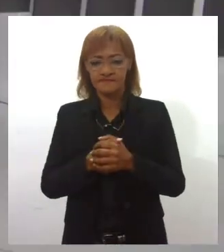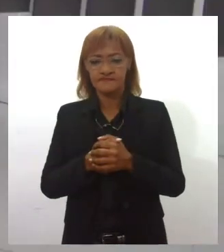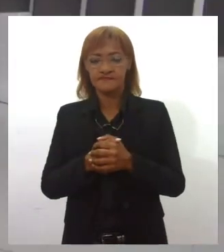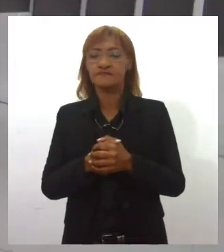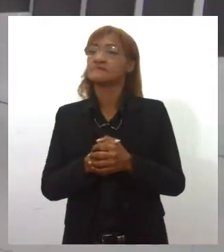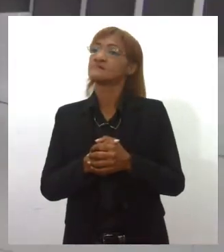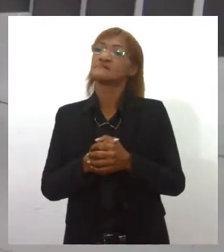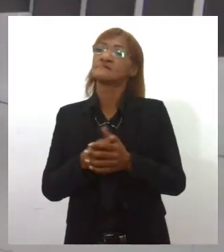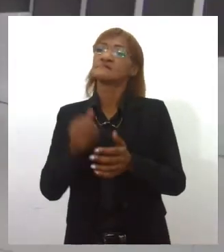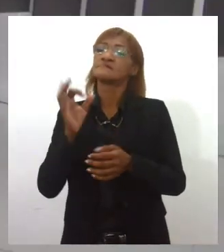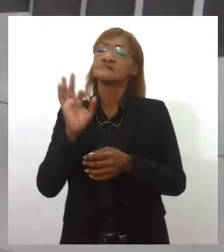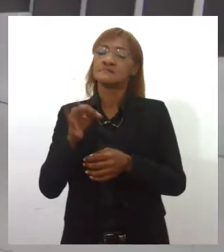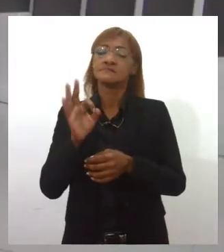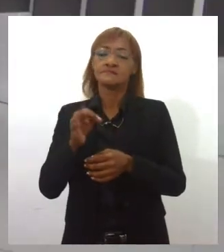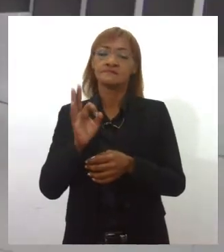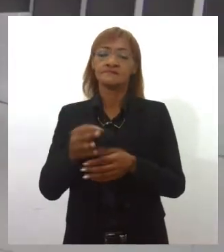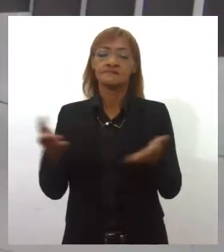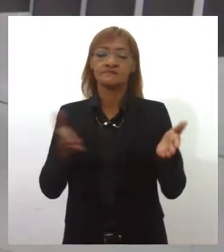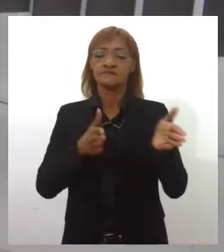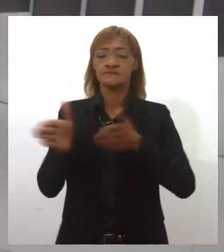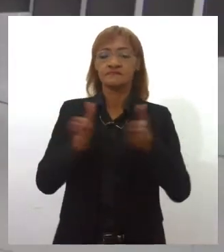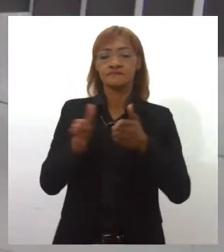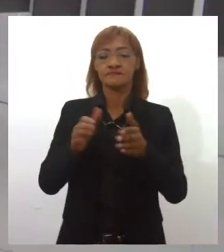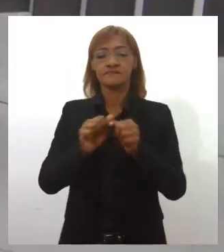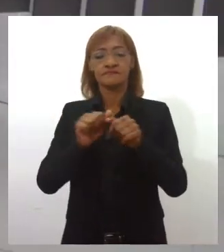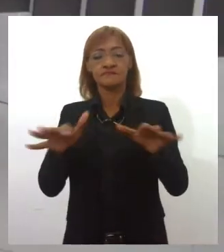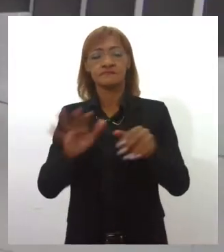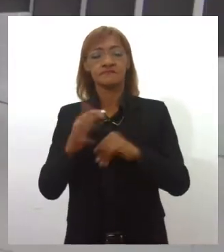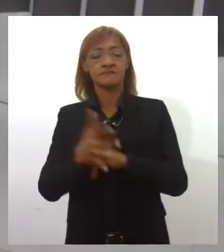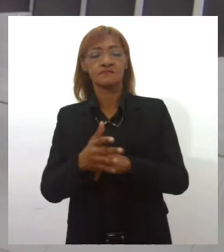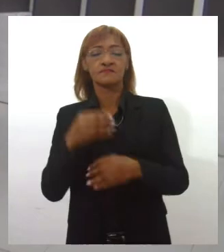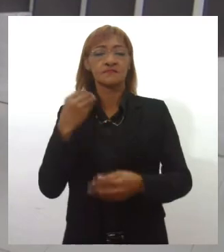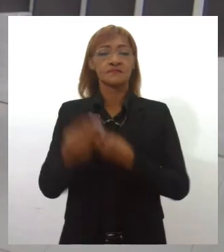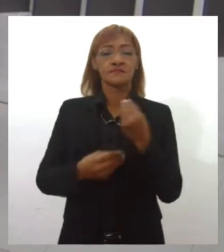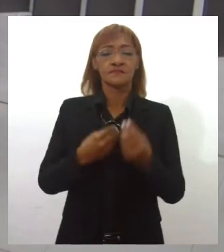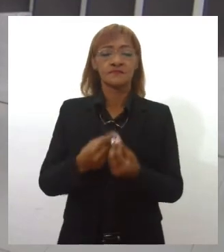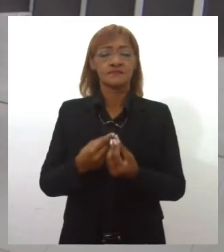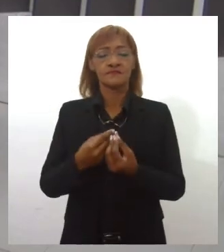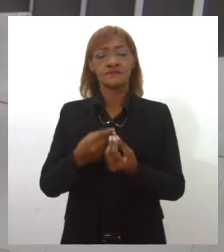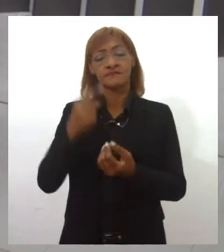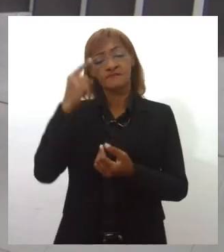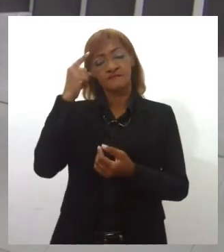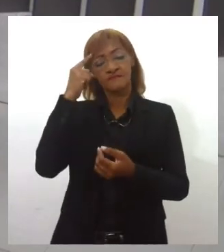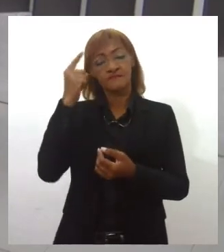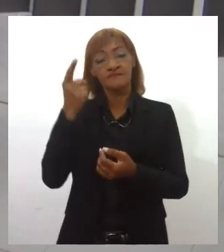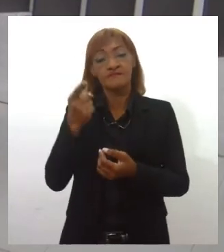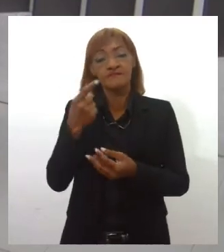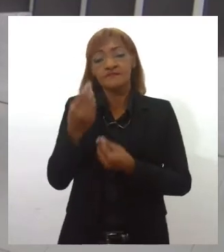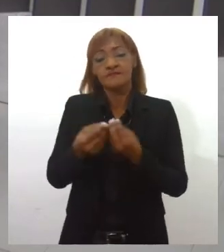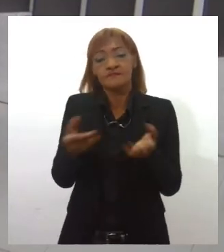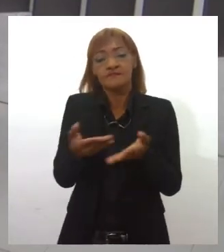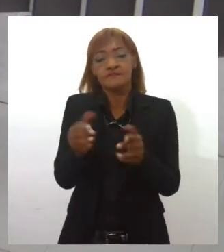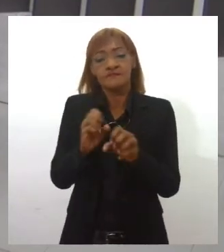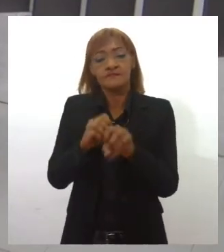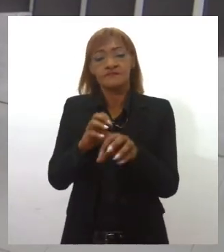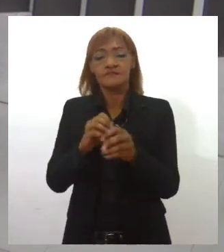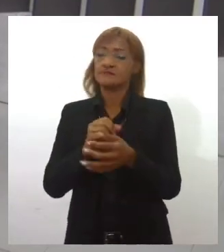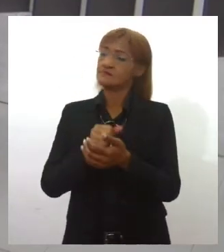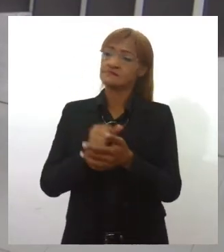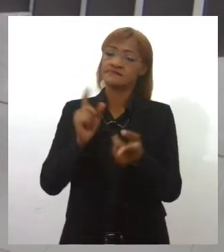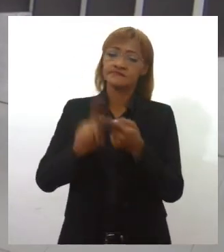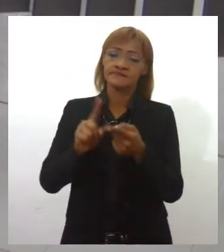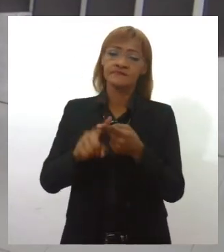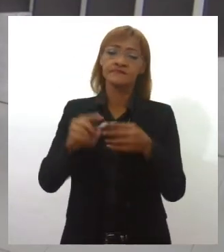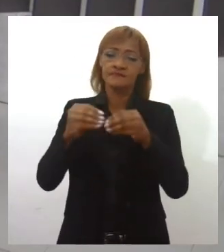Exatamente. Principalmente nesse período de pandemia, essas contribuições, pensar numa educação a partir de agora, já que a educação também foi,